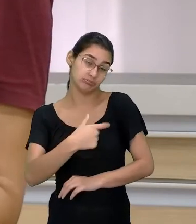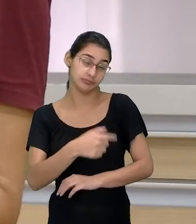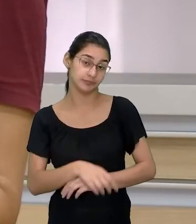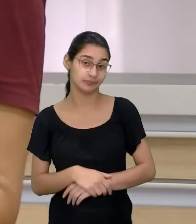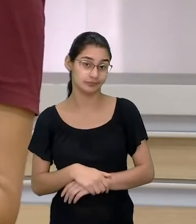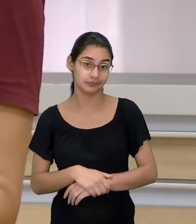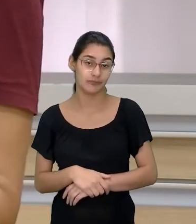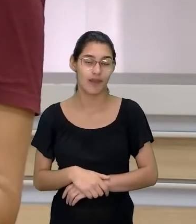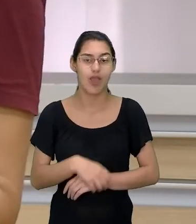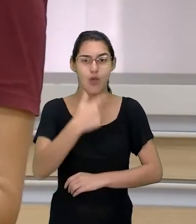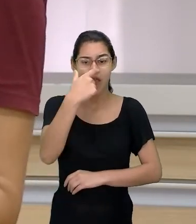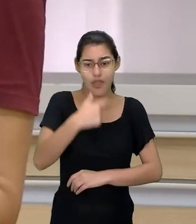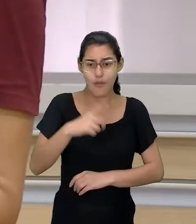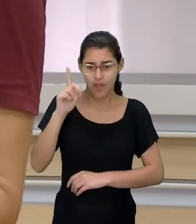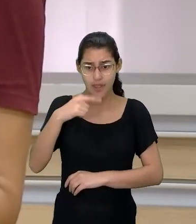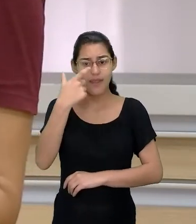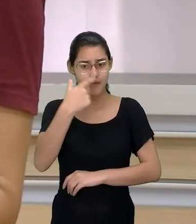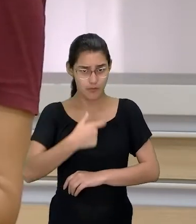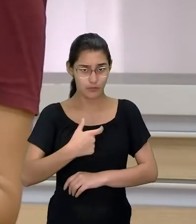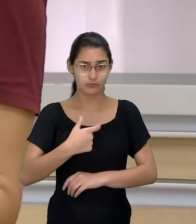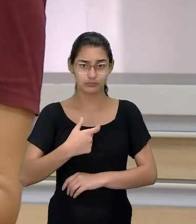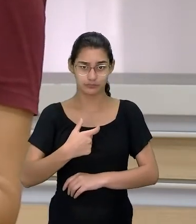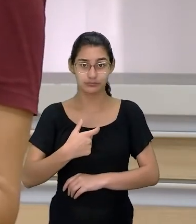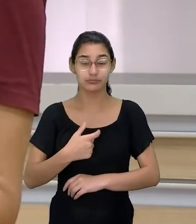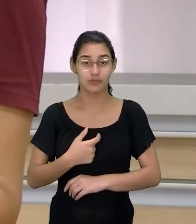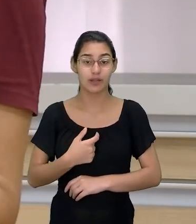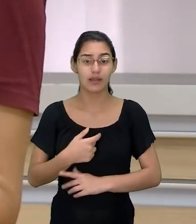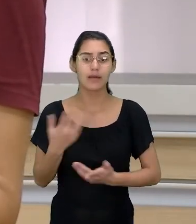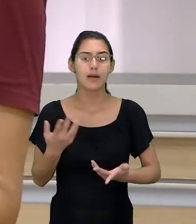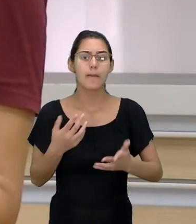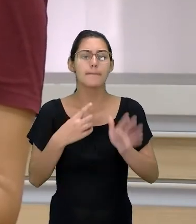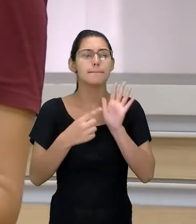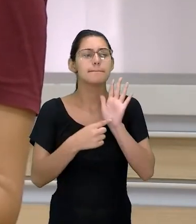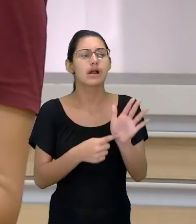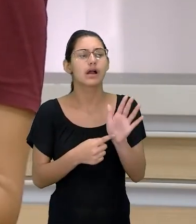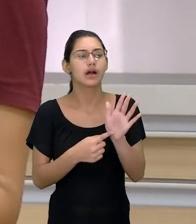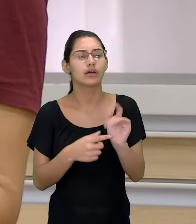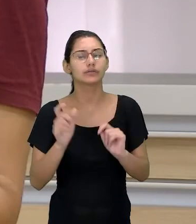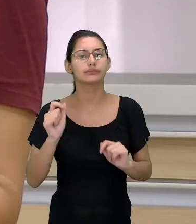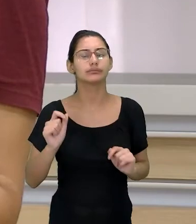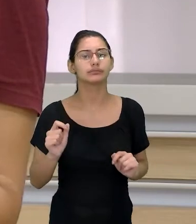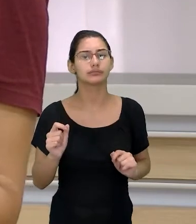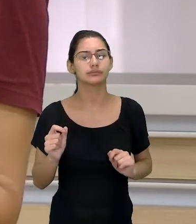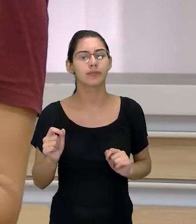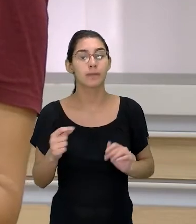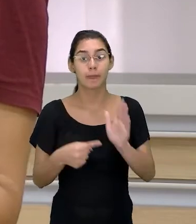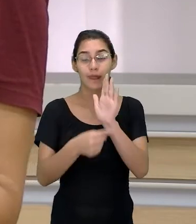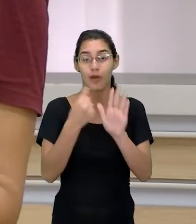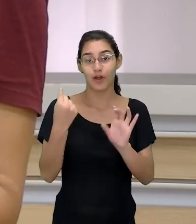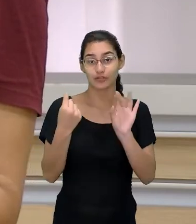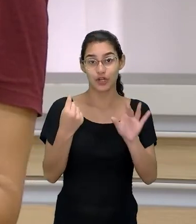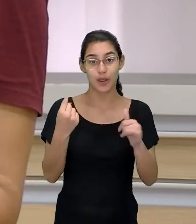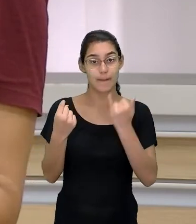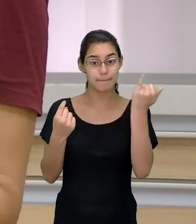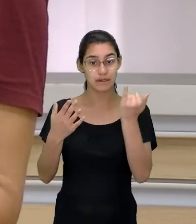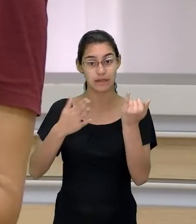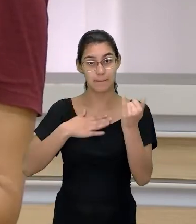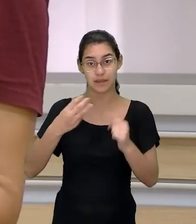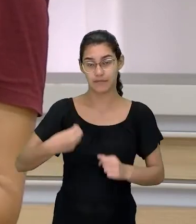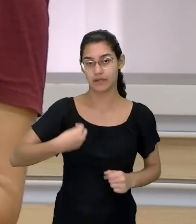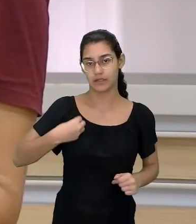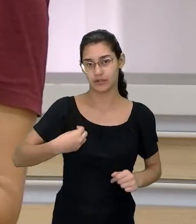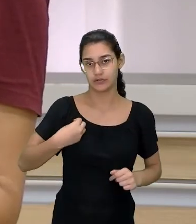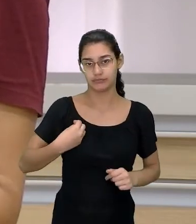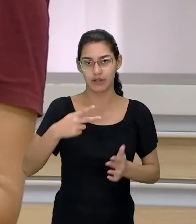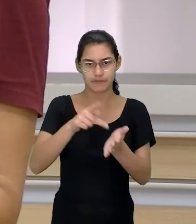E esse eu é eu mesmo. É algo tão do ponto de que a única coisa que importa é a minha verdade.